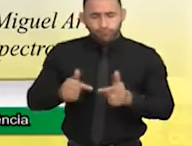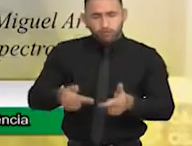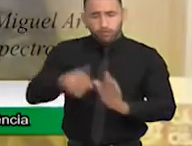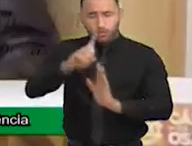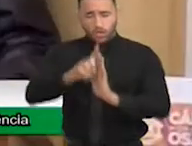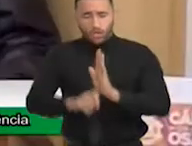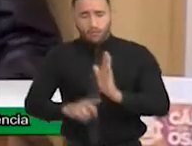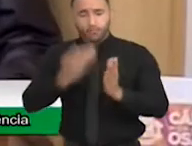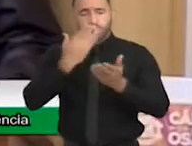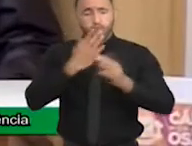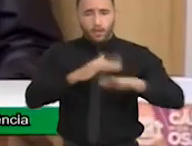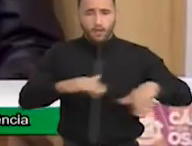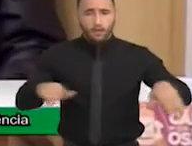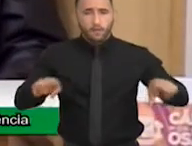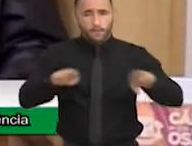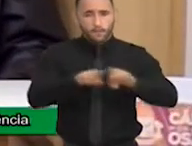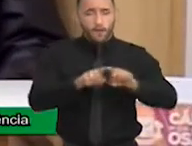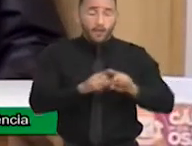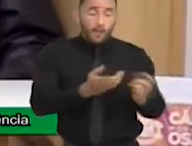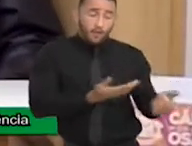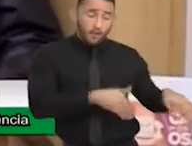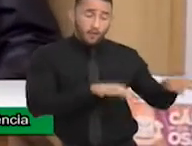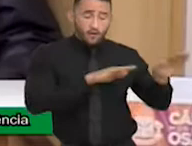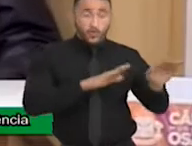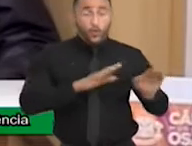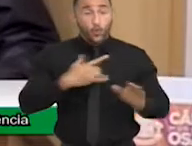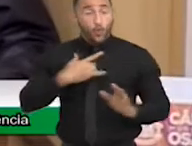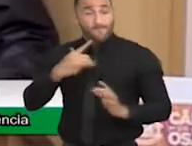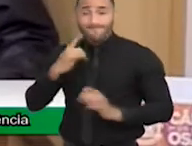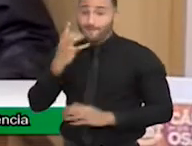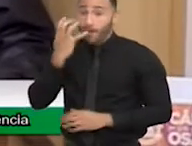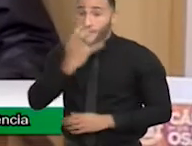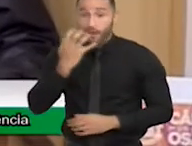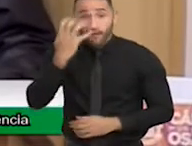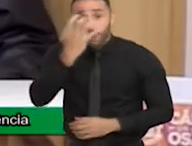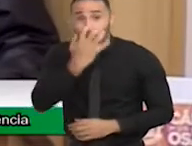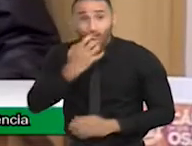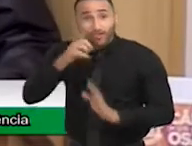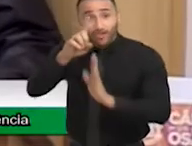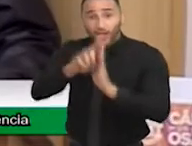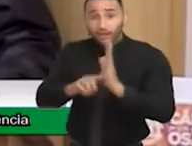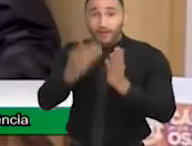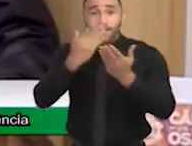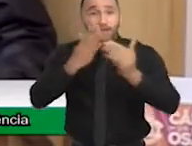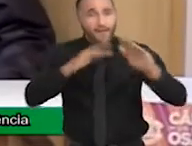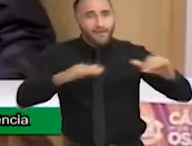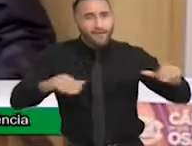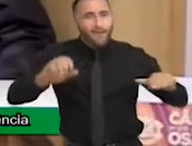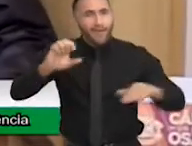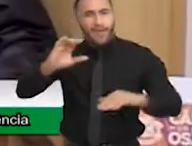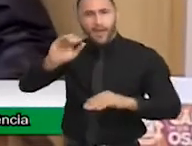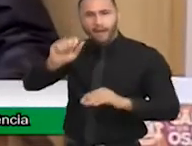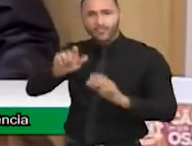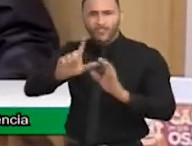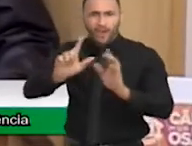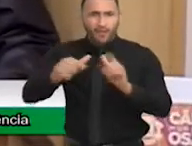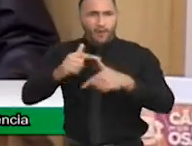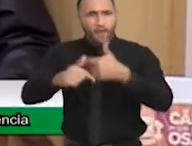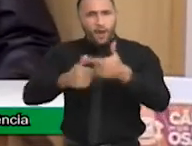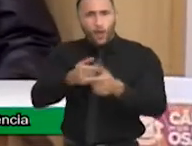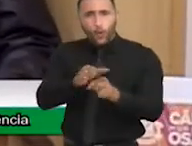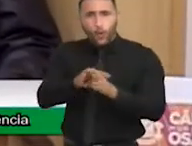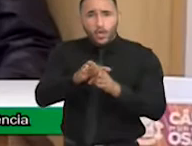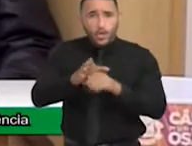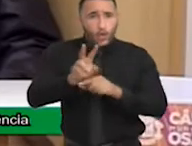criança e do adolescente. Sou apaixonado pelo direito da criança e do adolescente, inclusive fui conselheiro tutelar na gestão anterior,